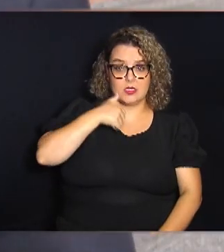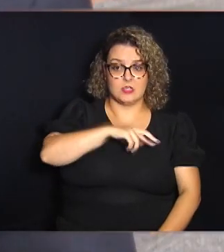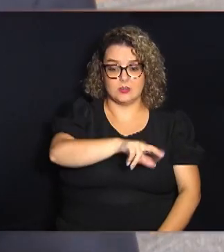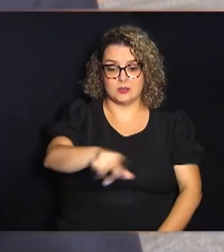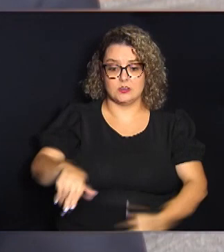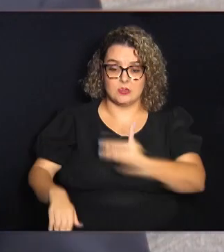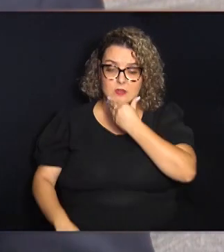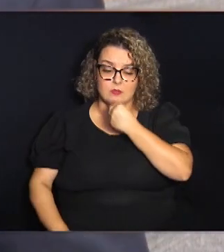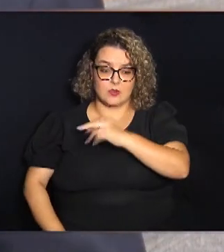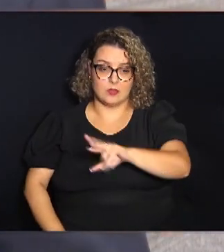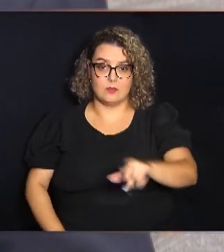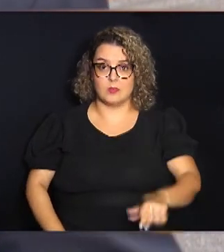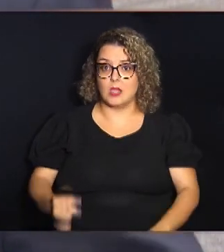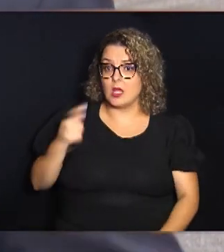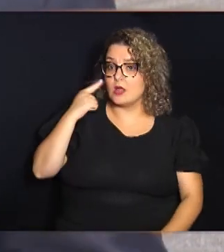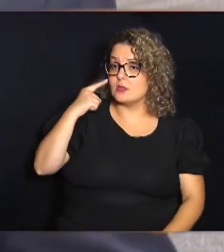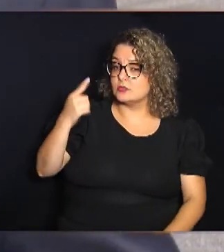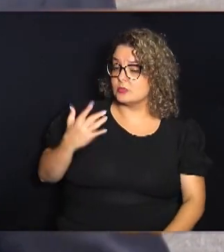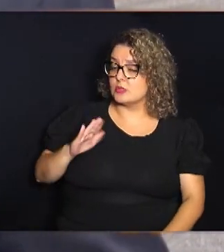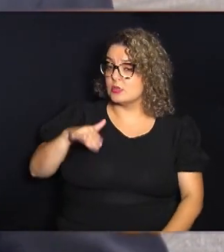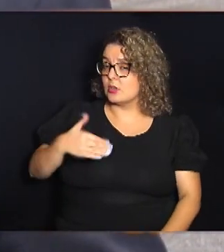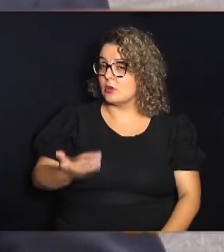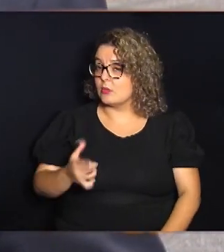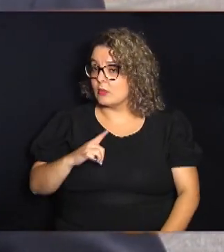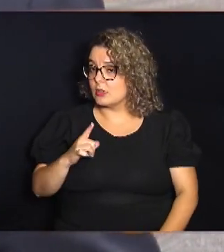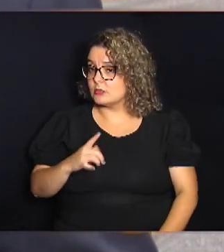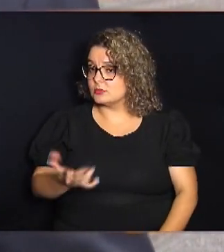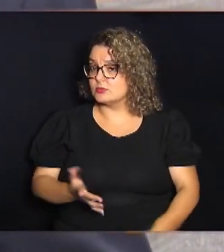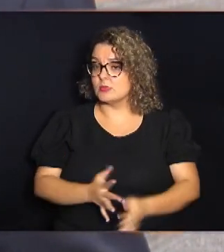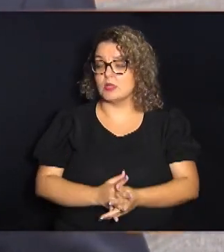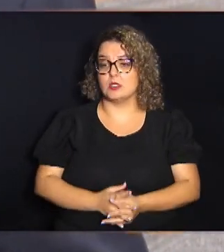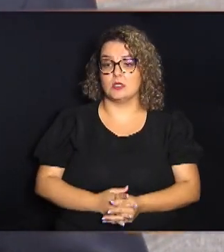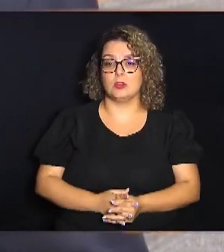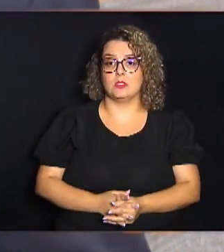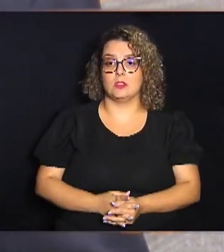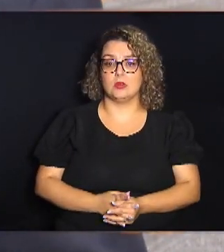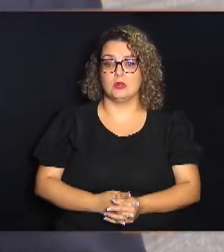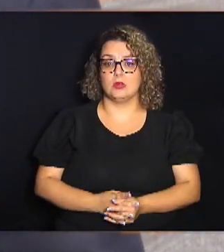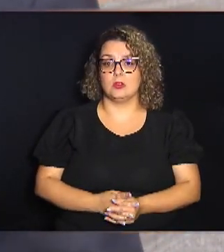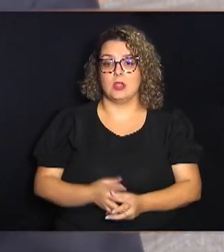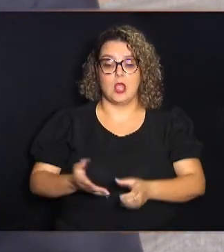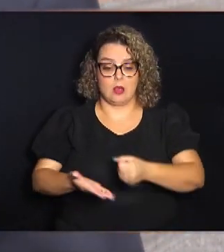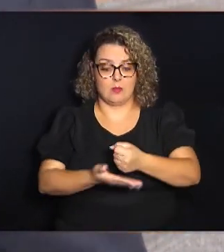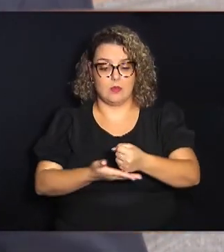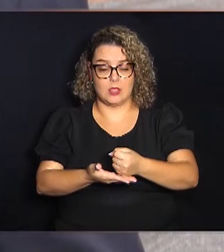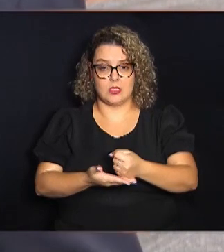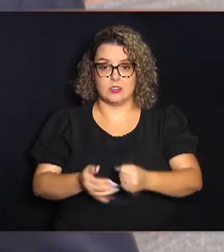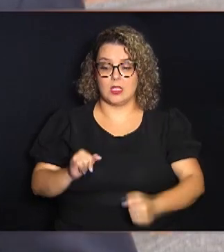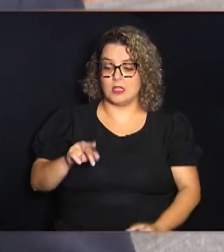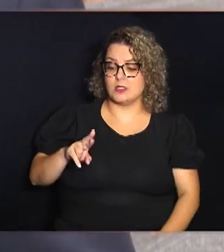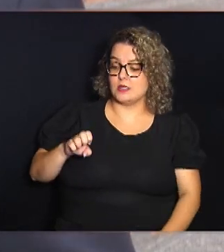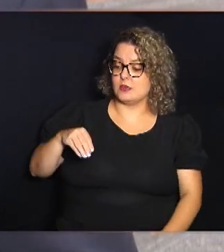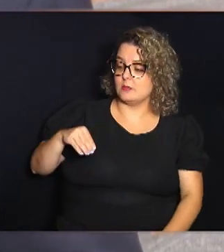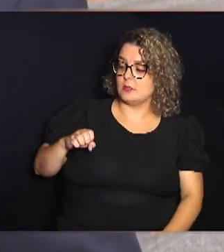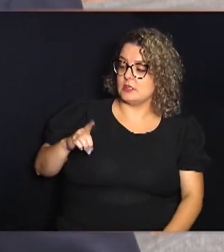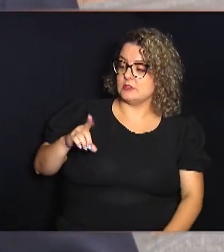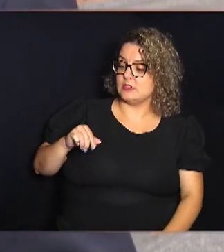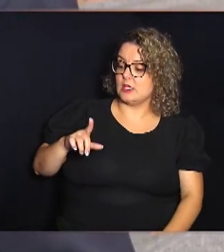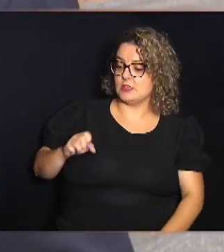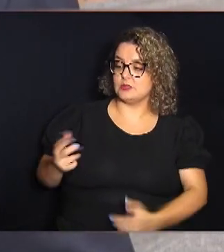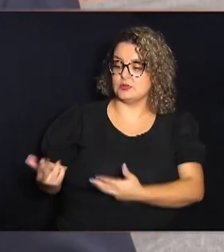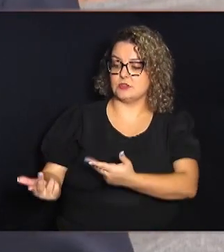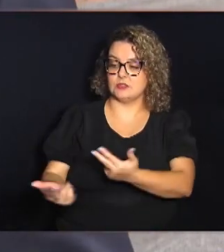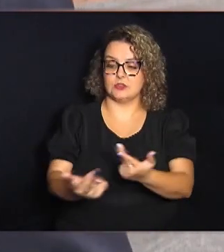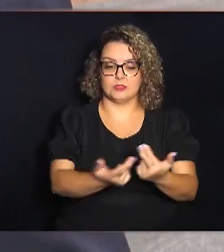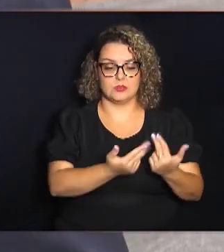Parte do princípio de que, quando se tem esse princípio da irmandade, nós vamos nos tratar com